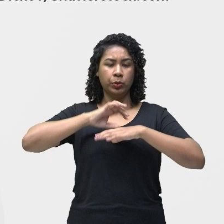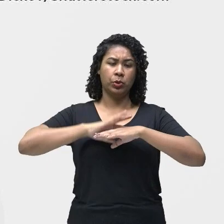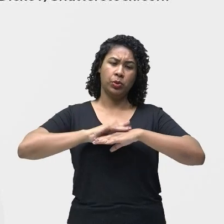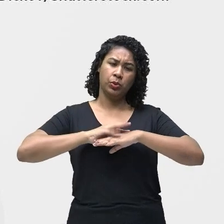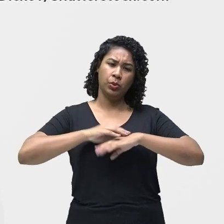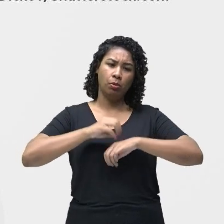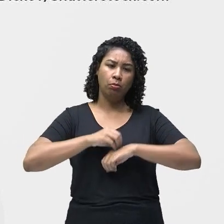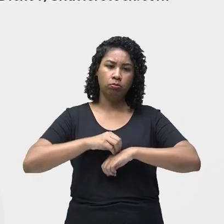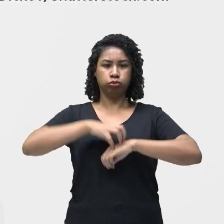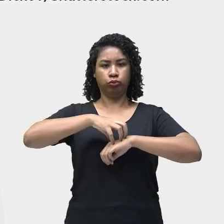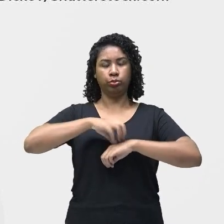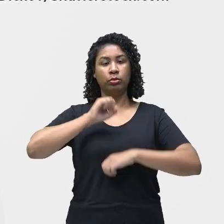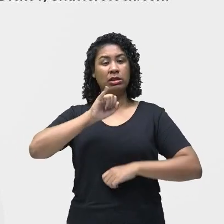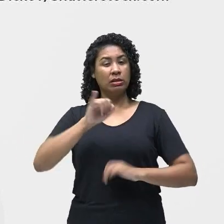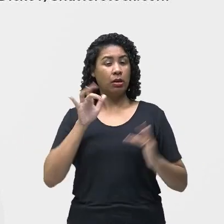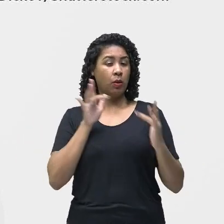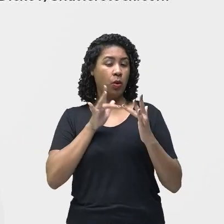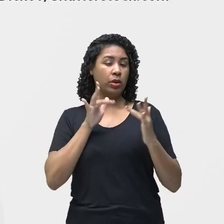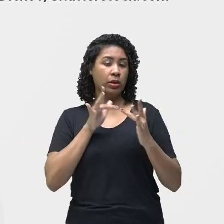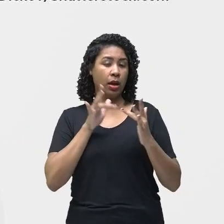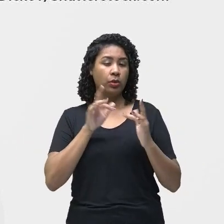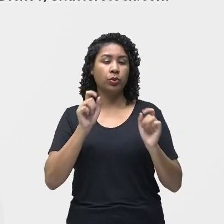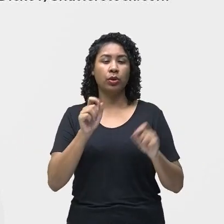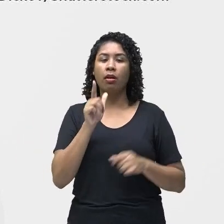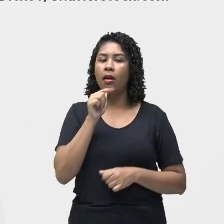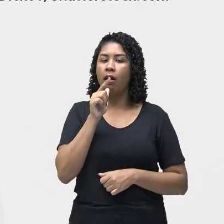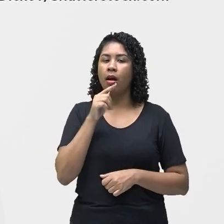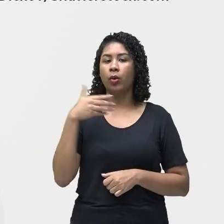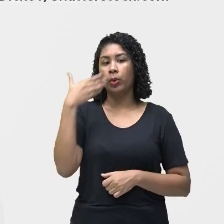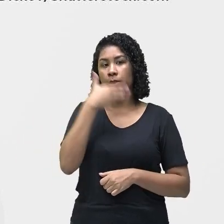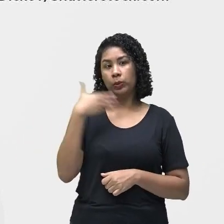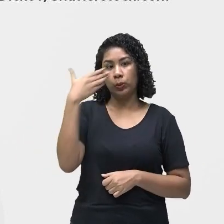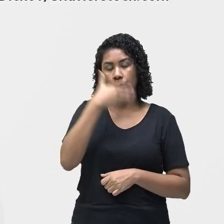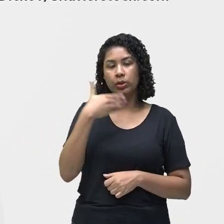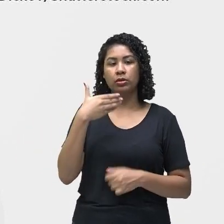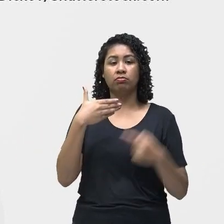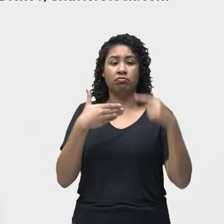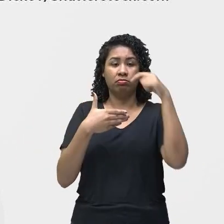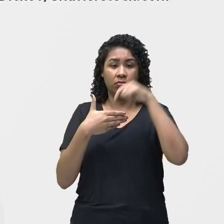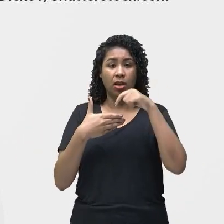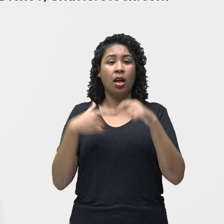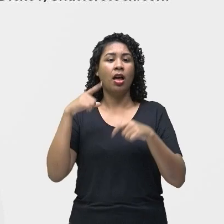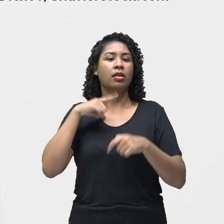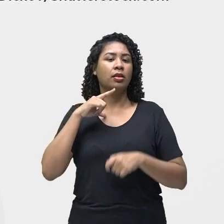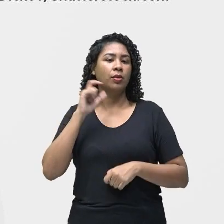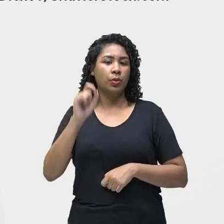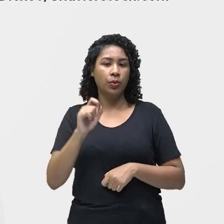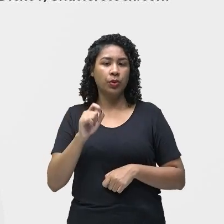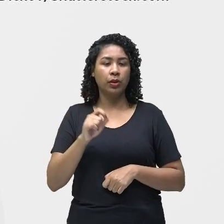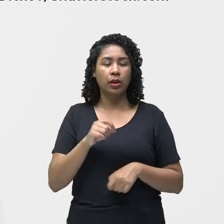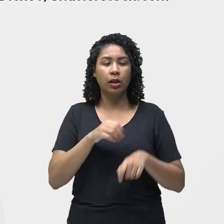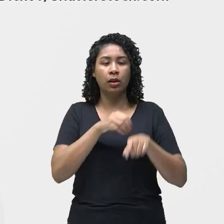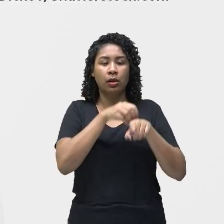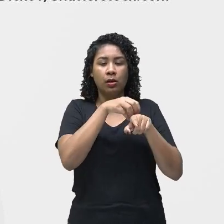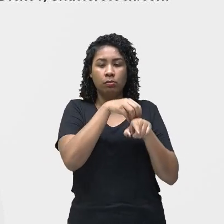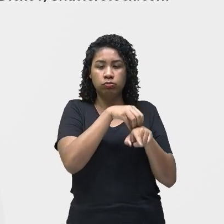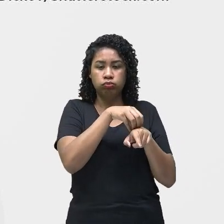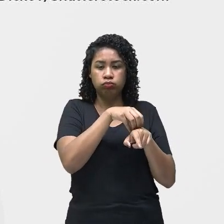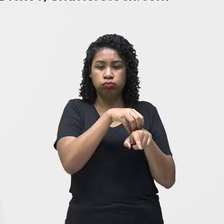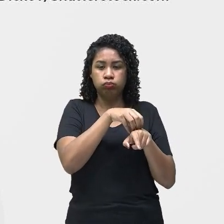quando entra em contato com água doce, onde existem caramujos infectados pelos vermes